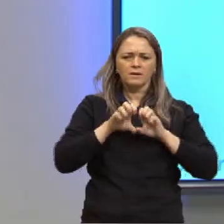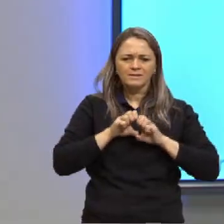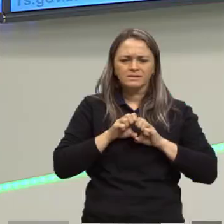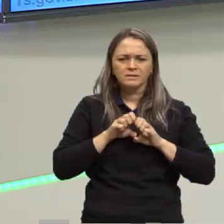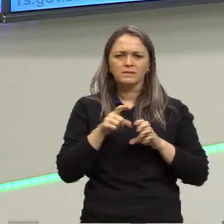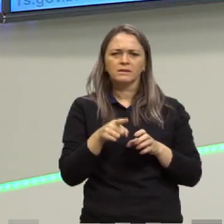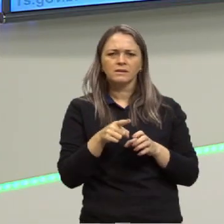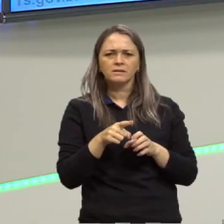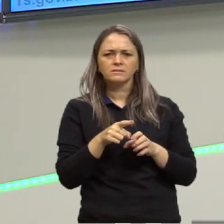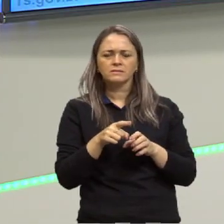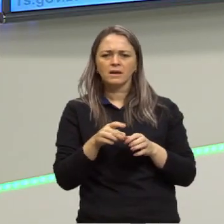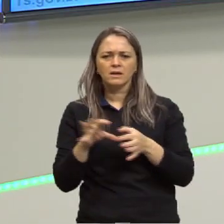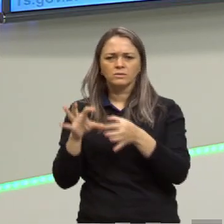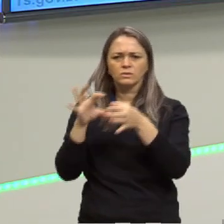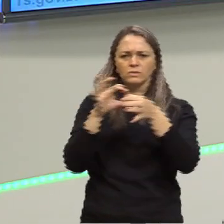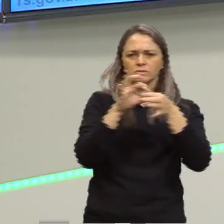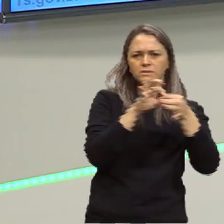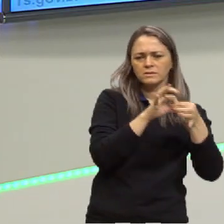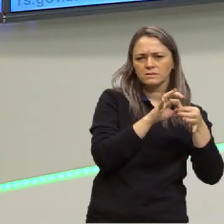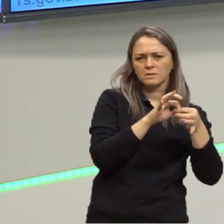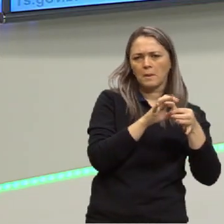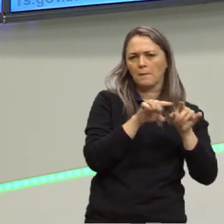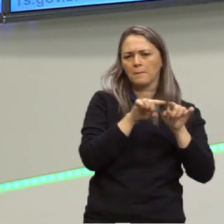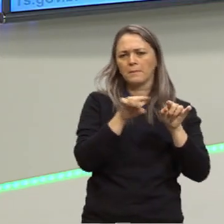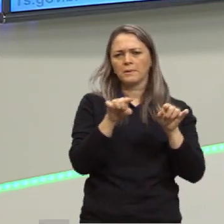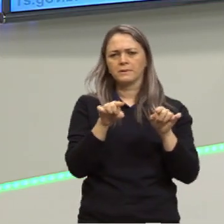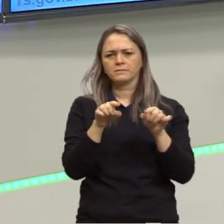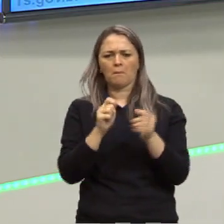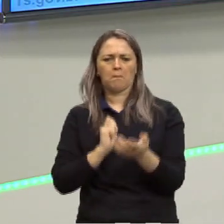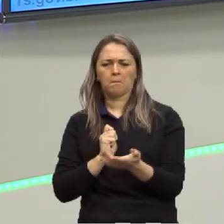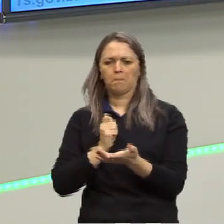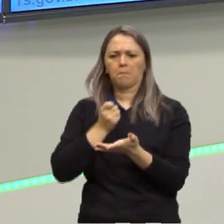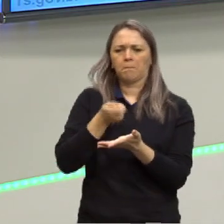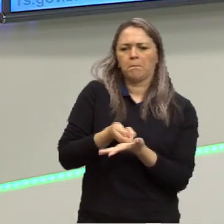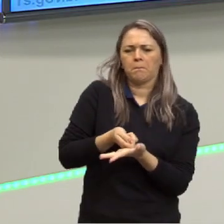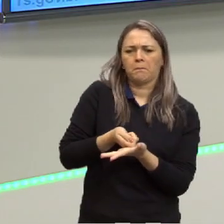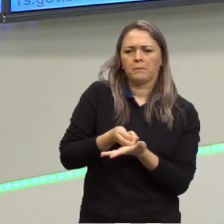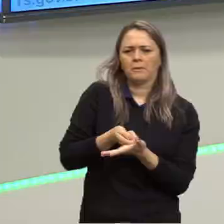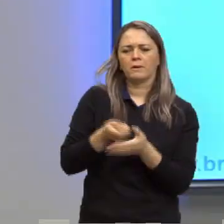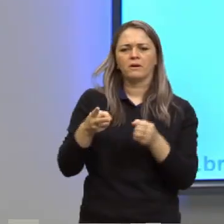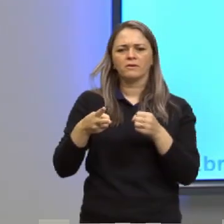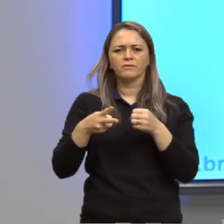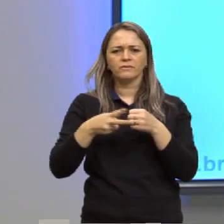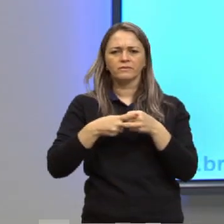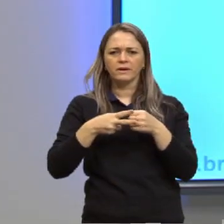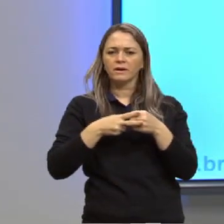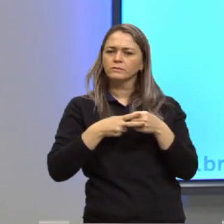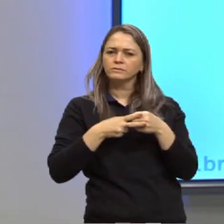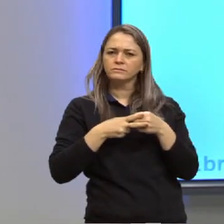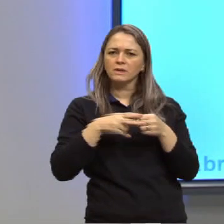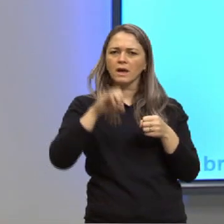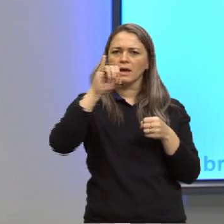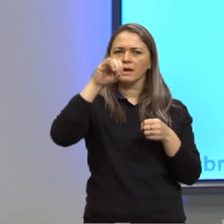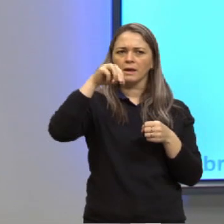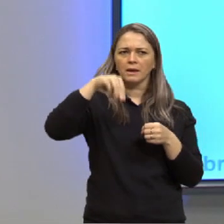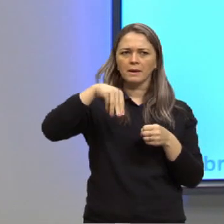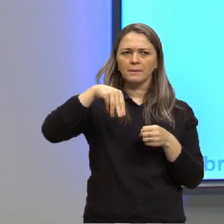é dada por contexto, mas ela não é uma imposição como um verbo imperativo.